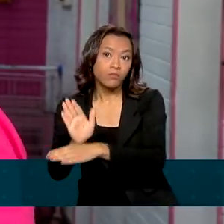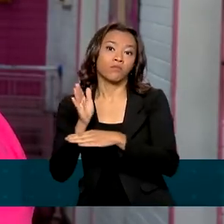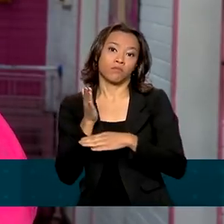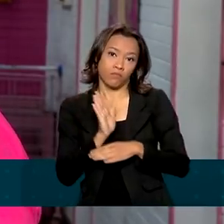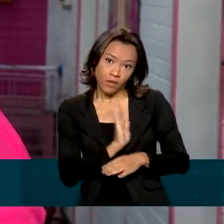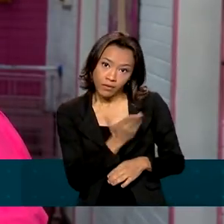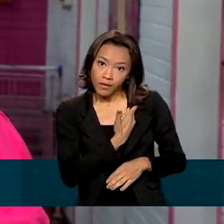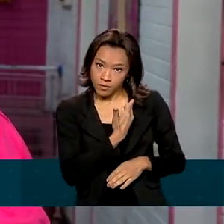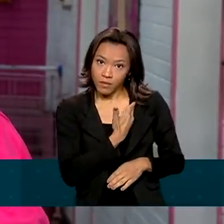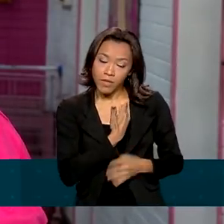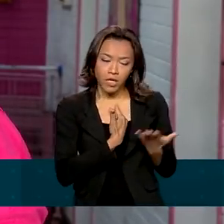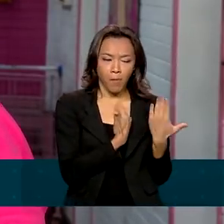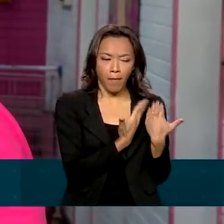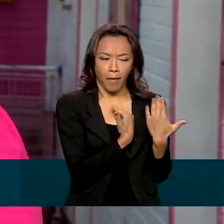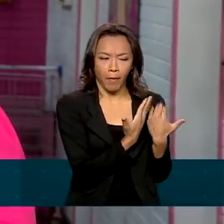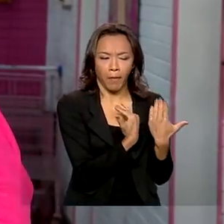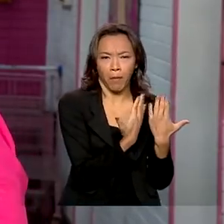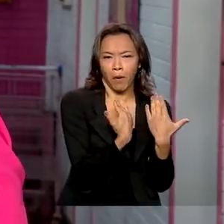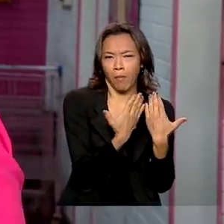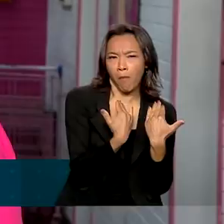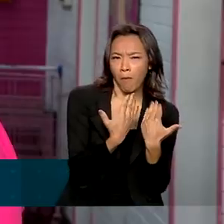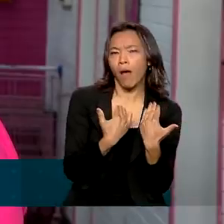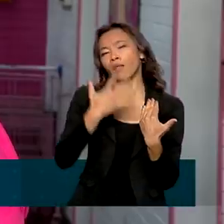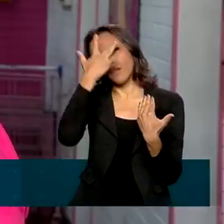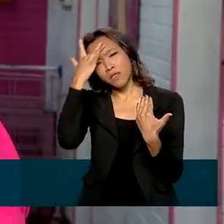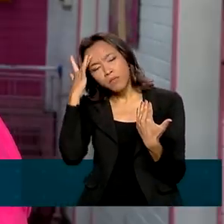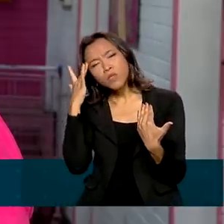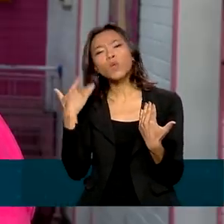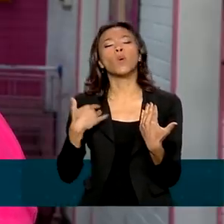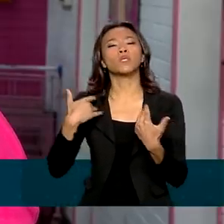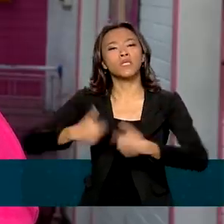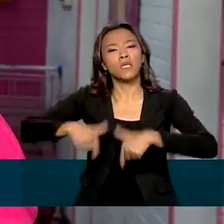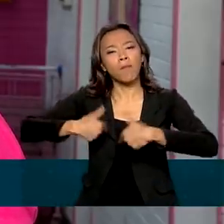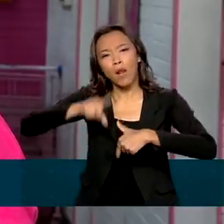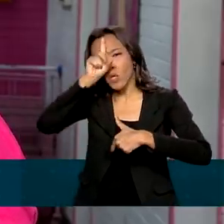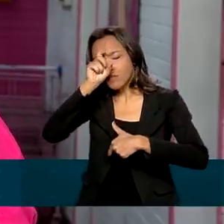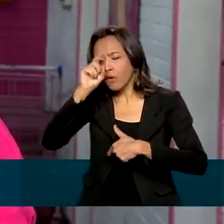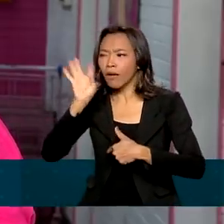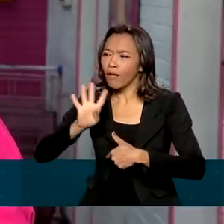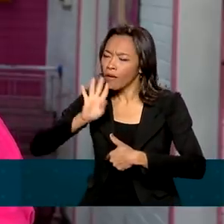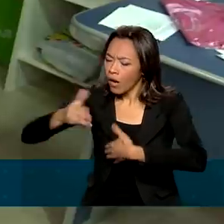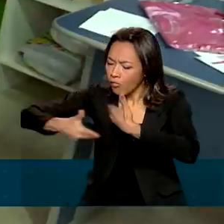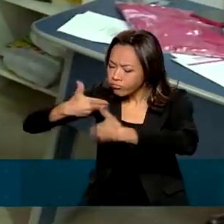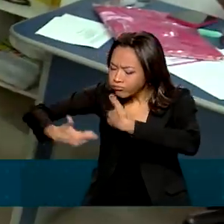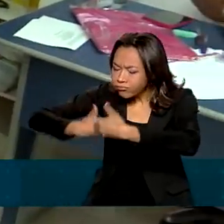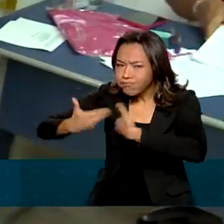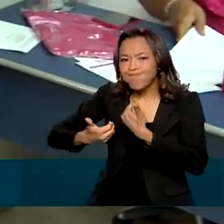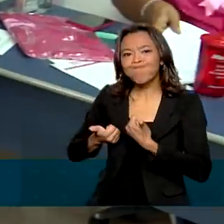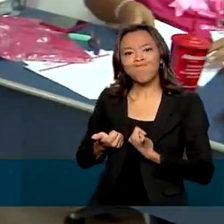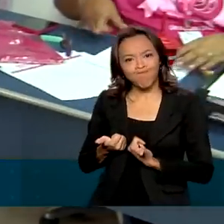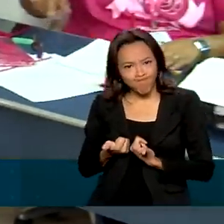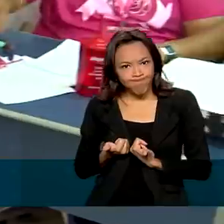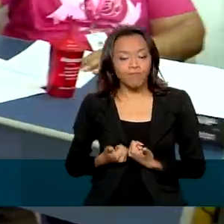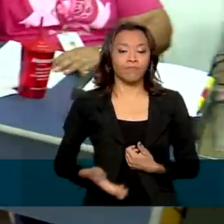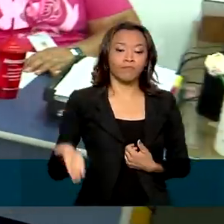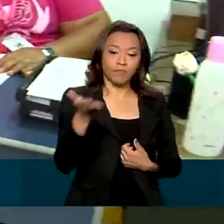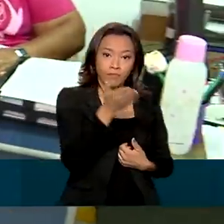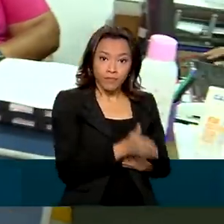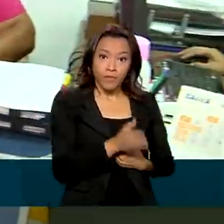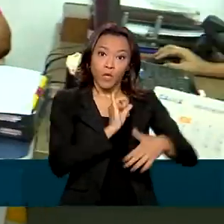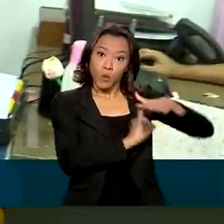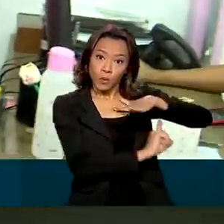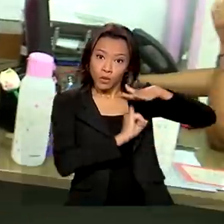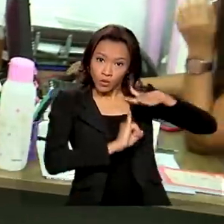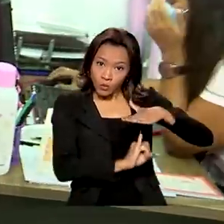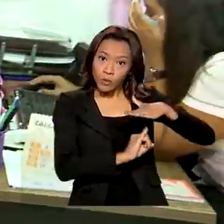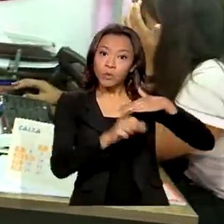Aí tem as amigas que a gente conversa. Tem o pessoal do hospital que é muito gentil com a gente também. De acordo com o Instituto Nacional do